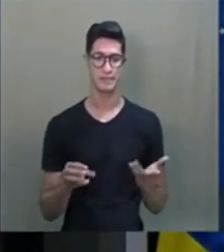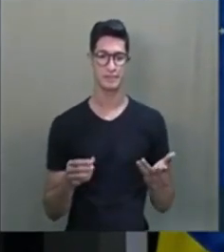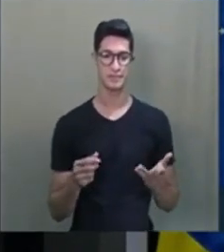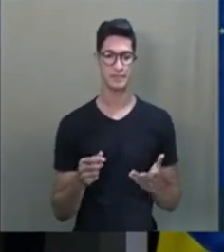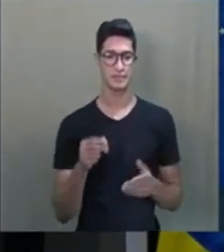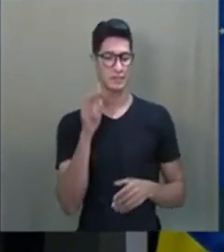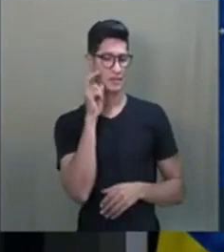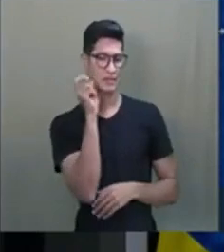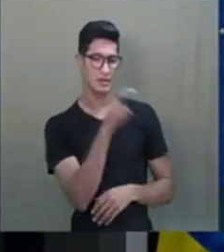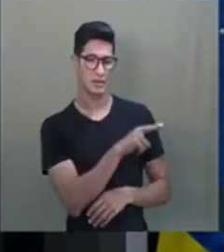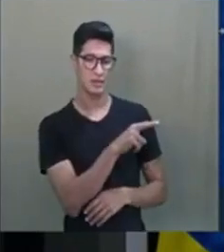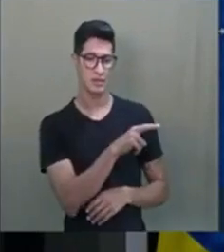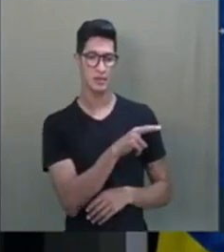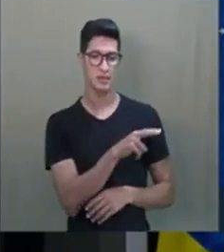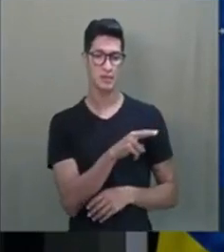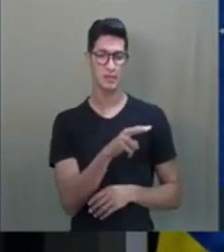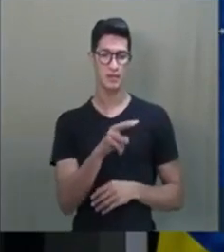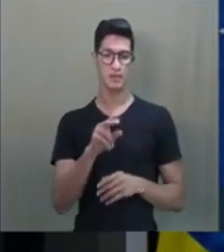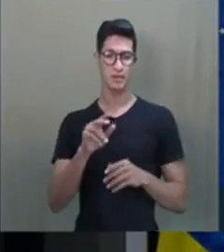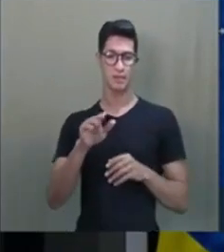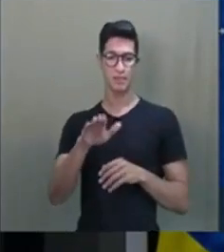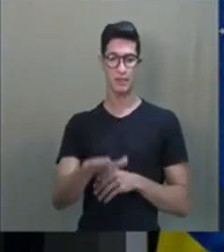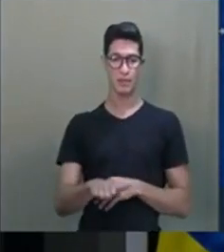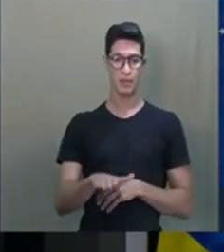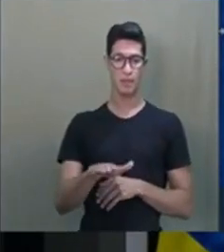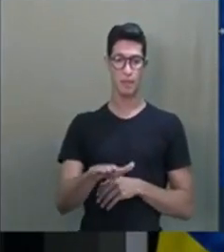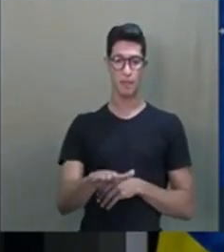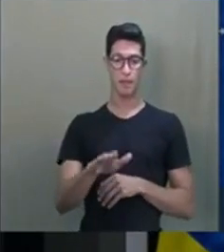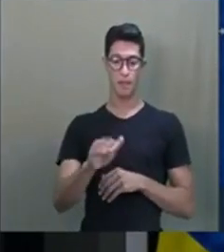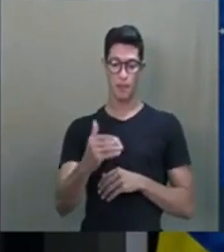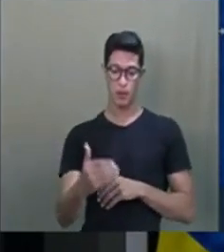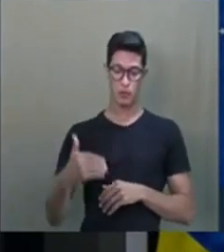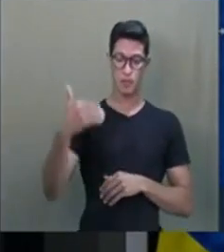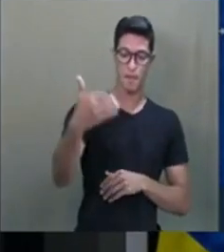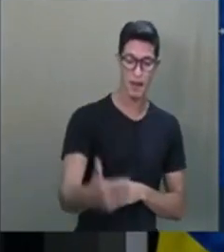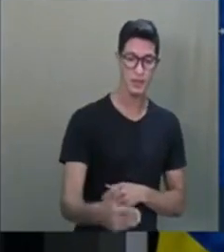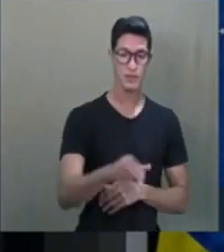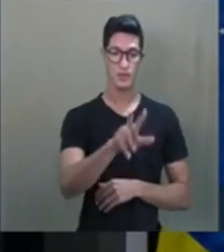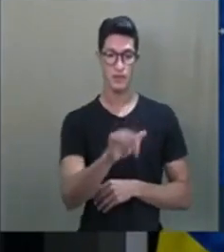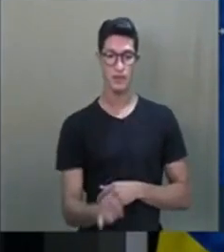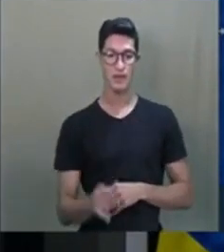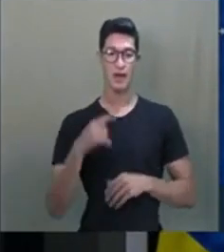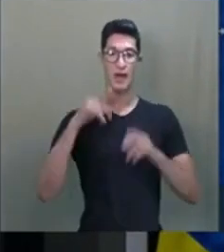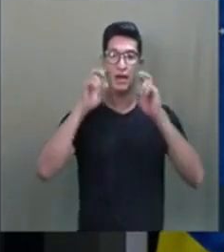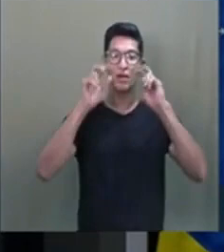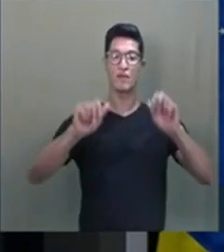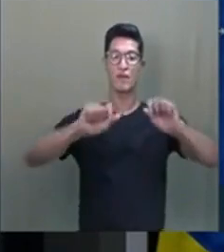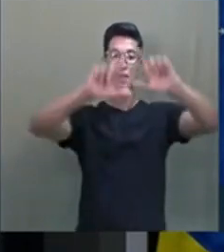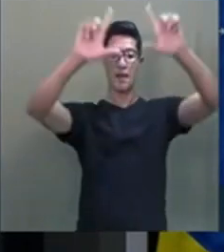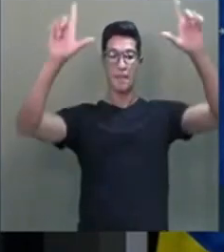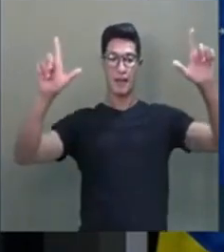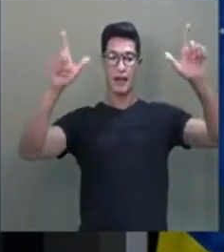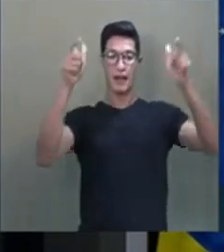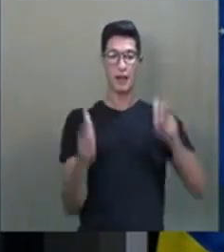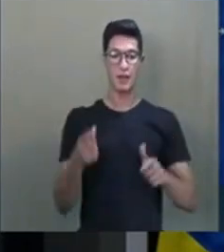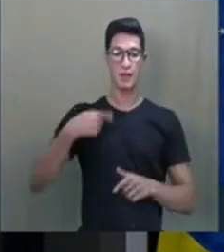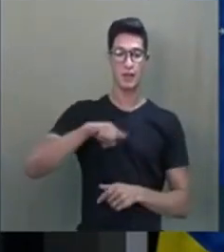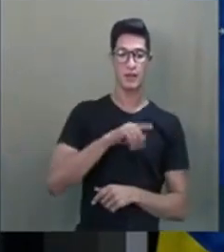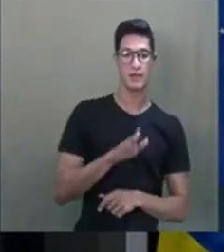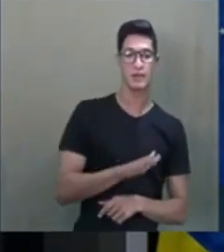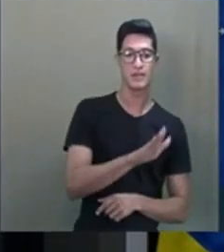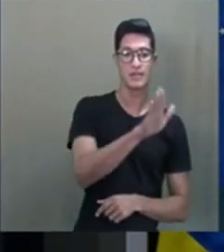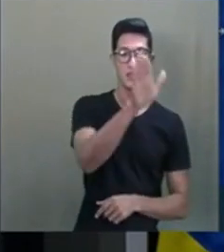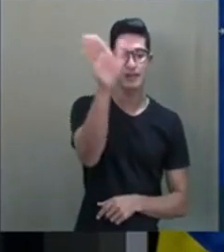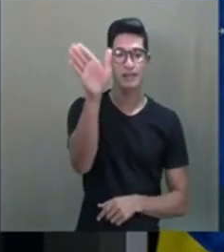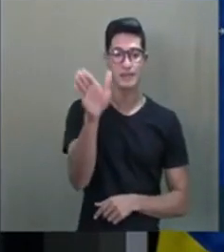Ele olhou para mim e falou assim, o próximo passo virá. E daí eu vi uma placa do lugar onde nós estávamos indo,